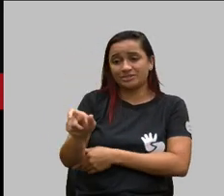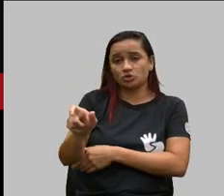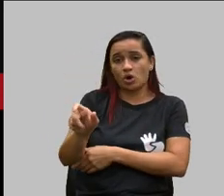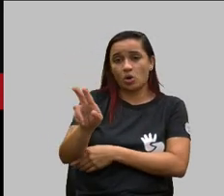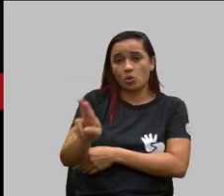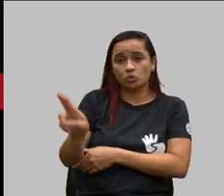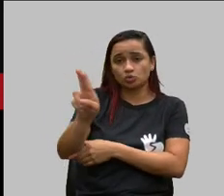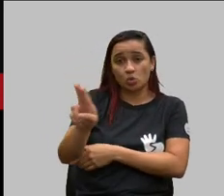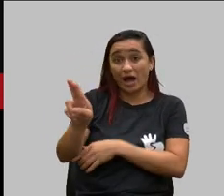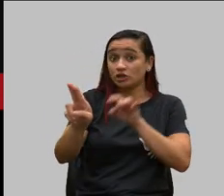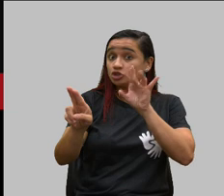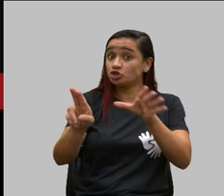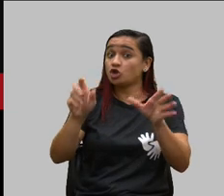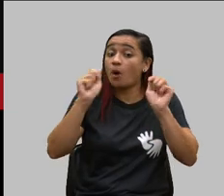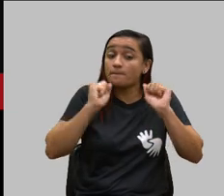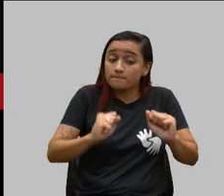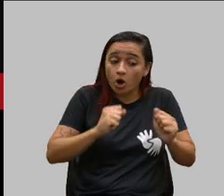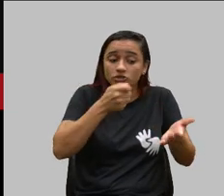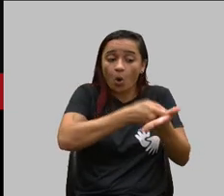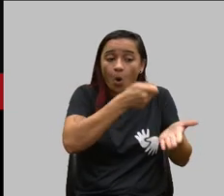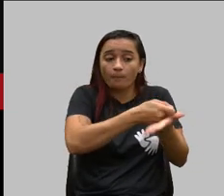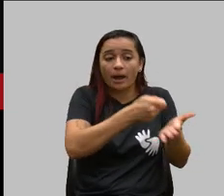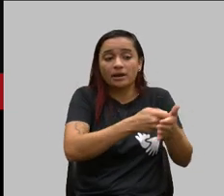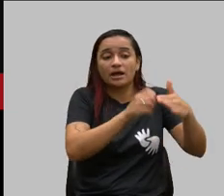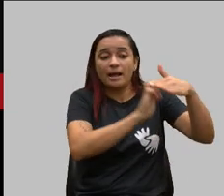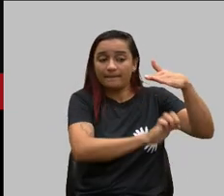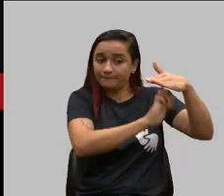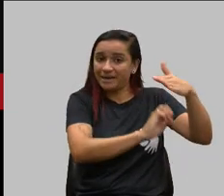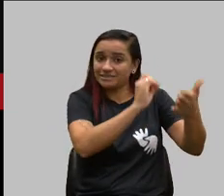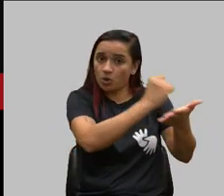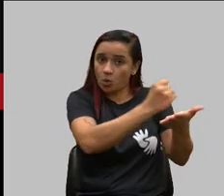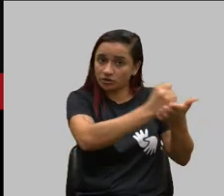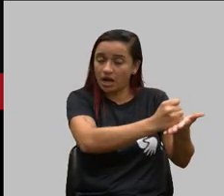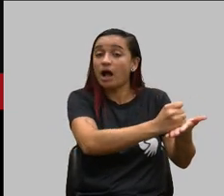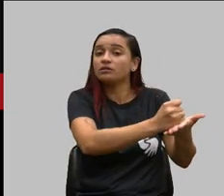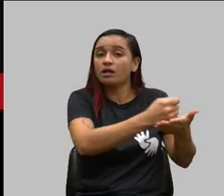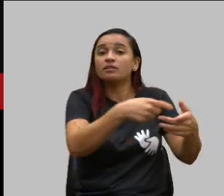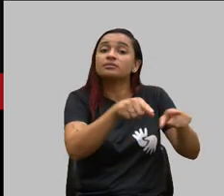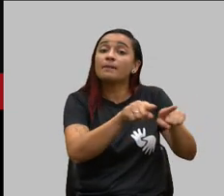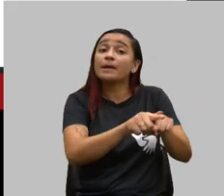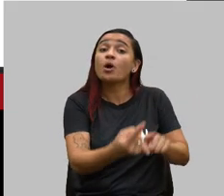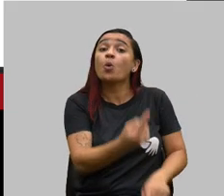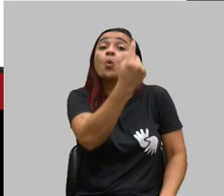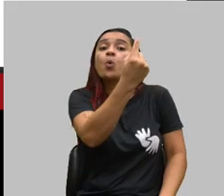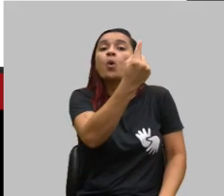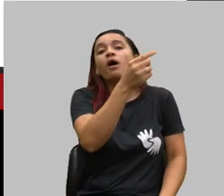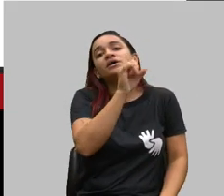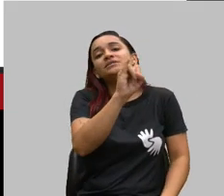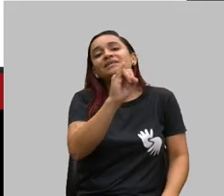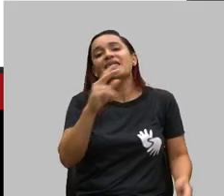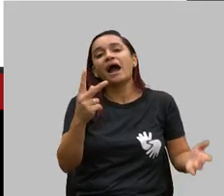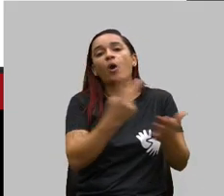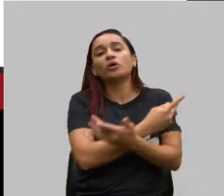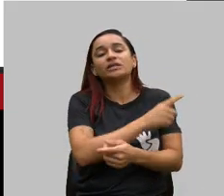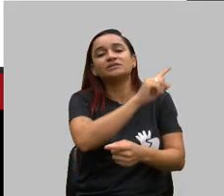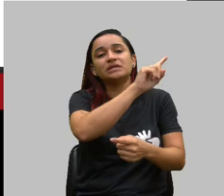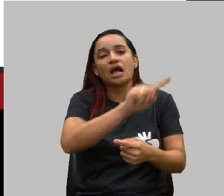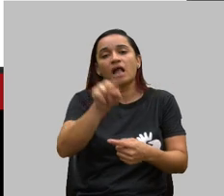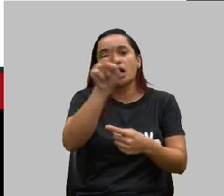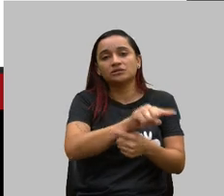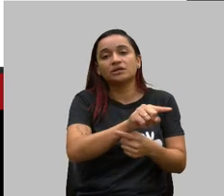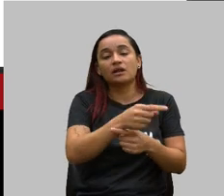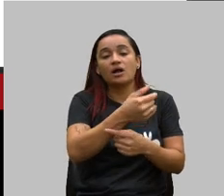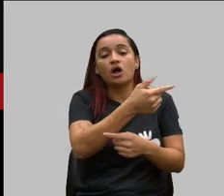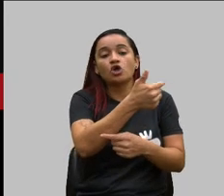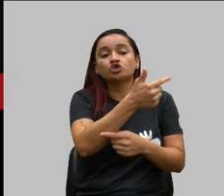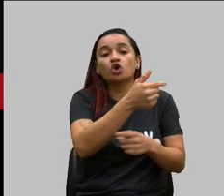pessoa jurídica contratante e só pode ser cobrada uma única vez se houver a recisão com menos de 12 meses uma